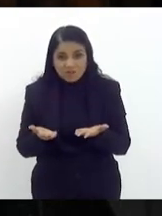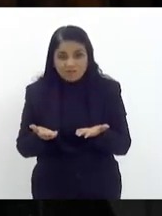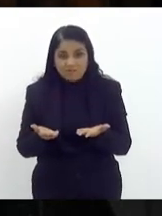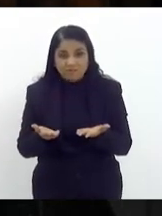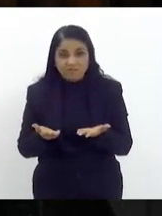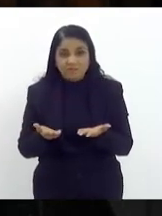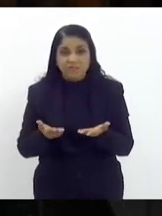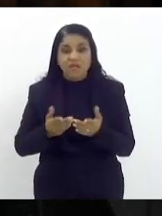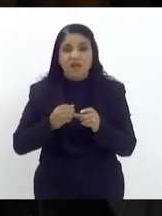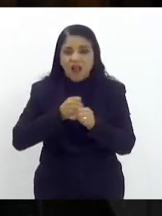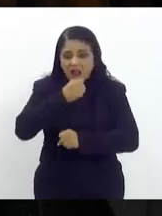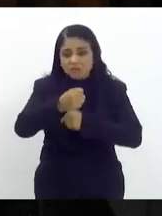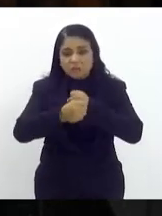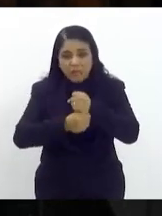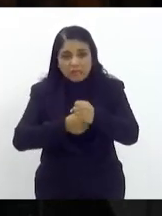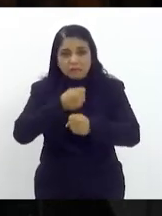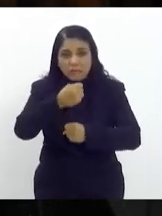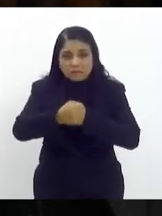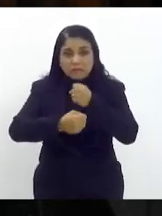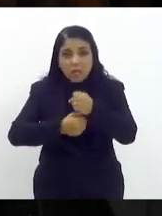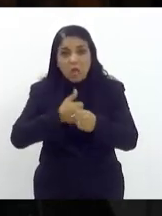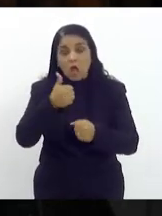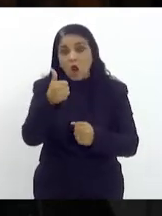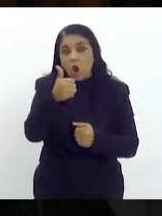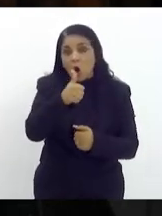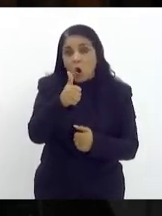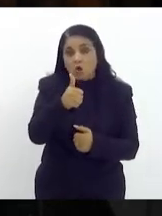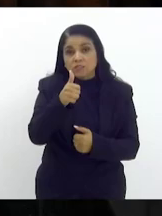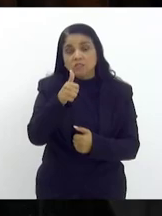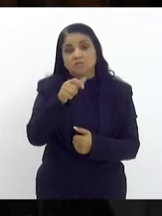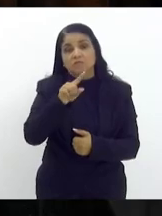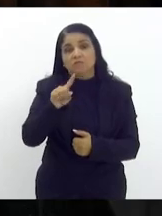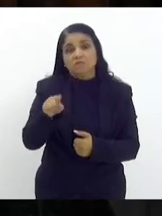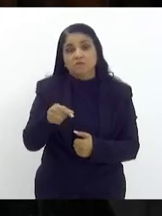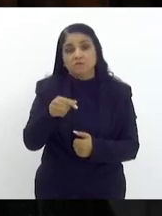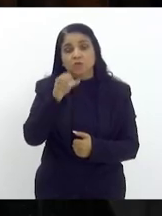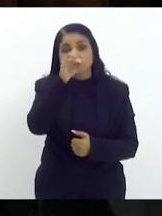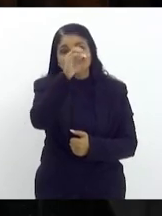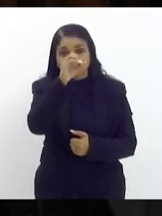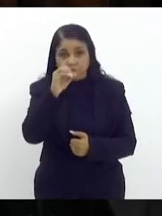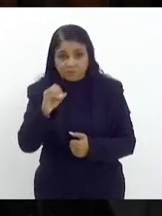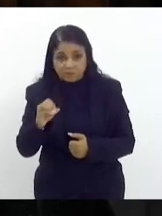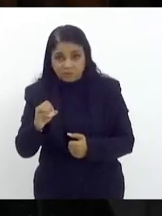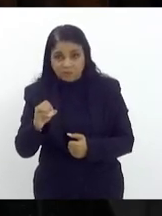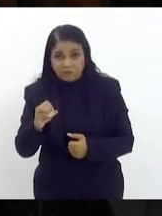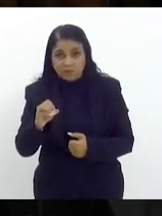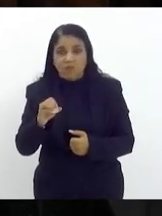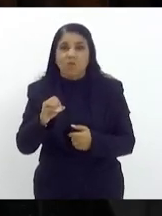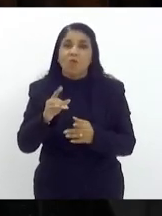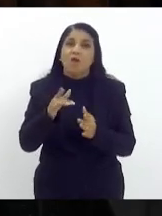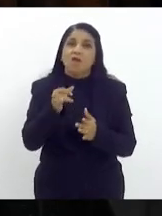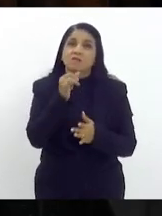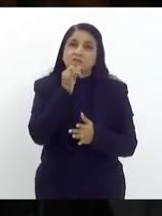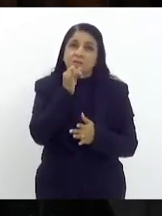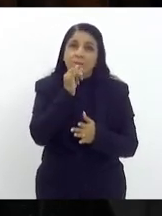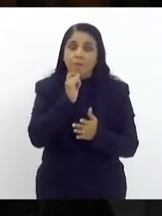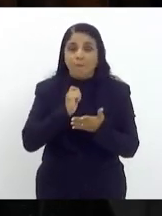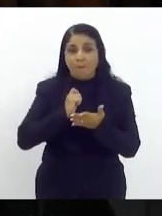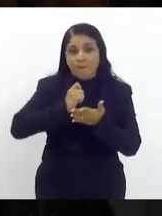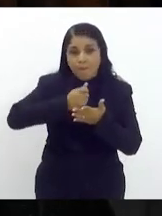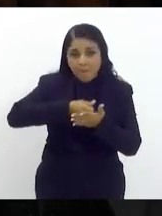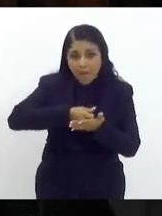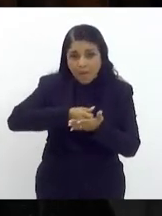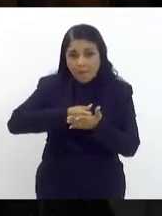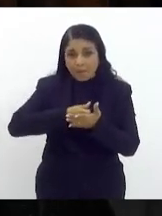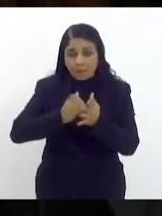pagando 11,11% porque se é um regime de nove anos e quer atingir o pagamento cheio da